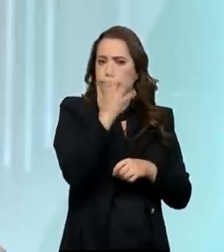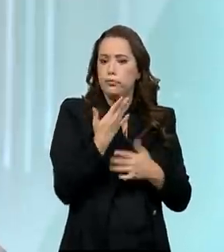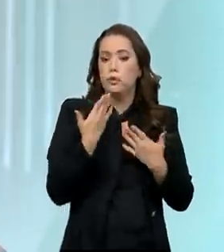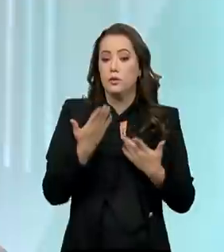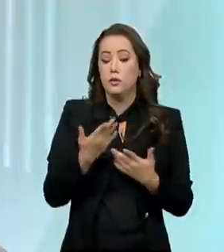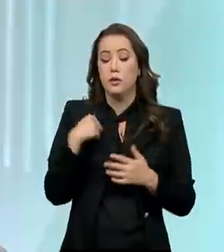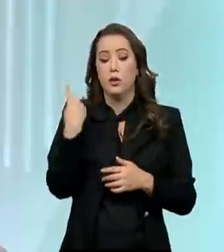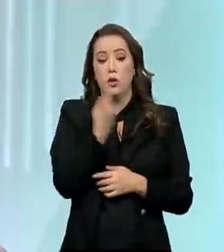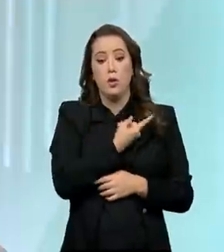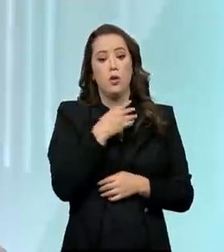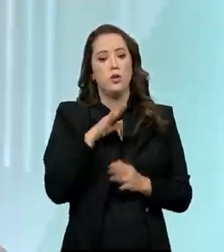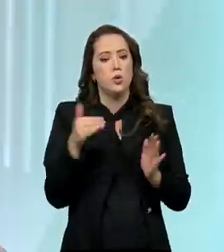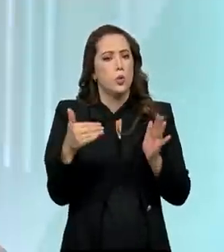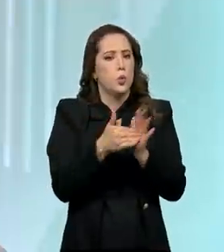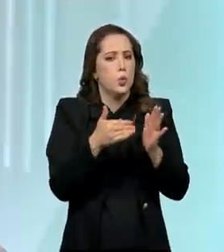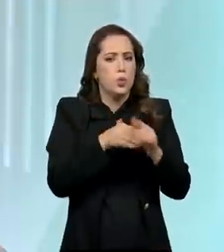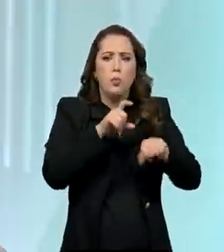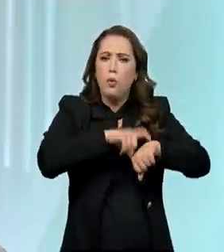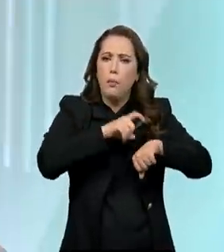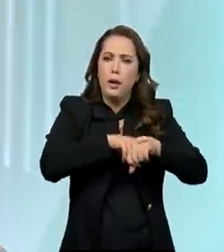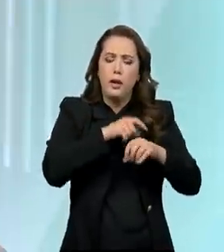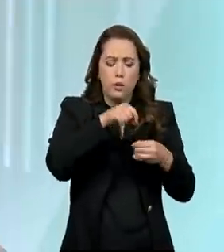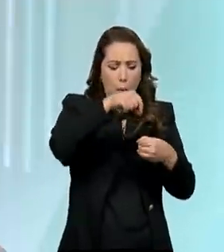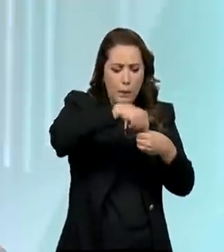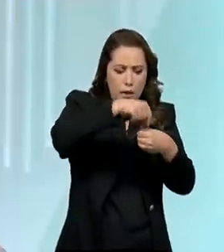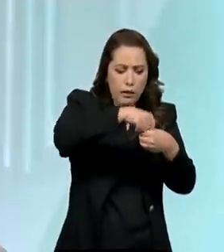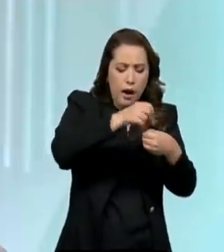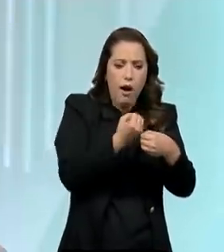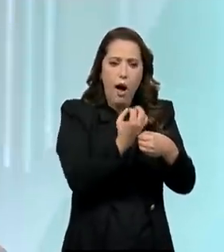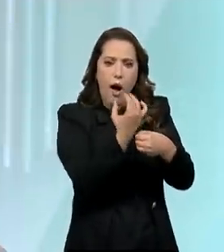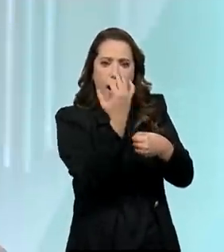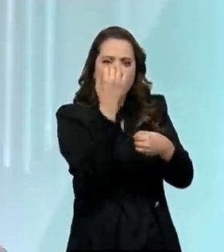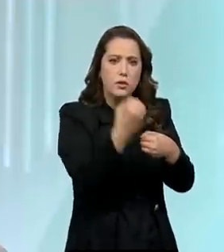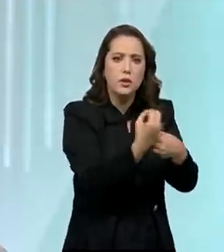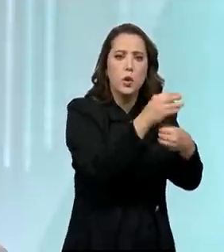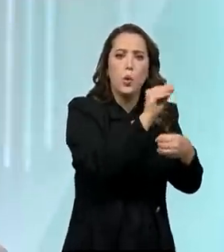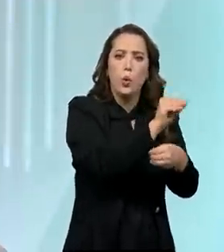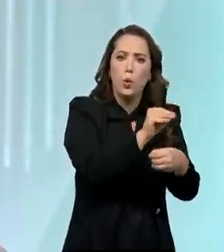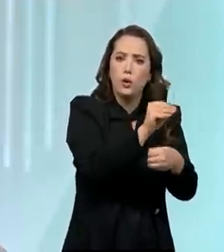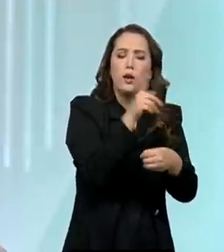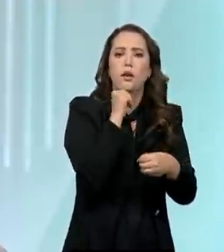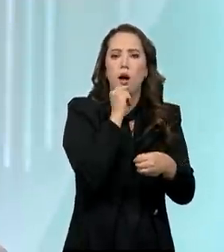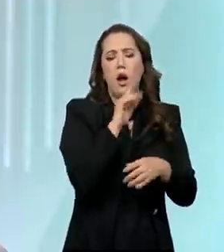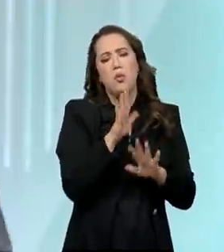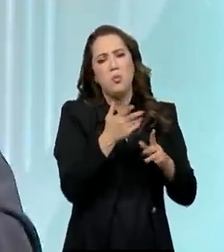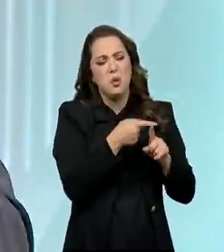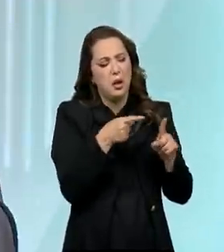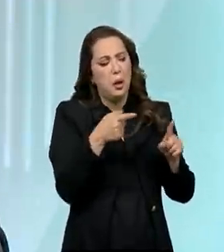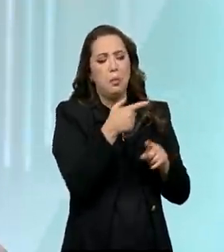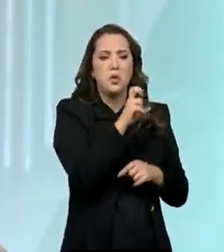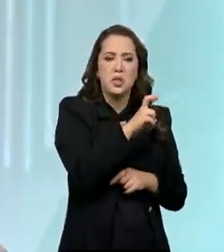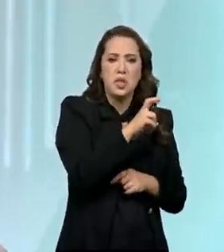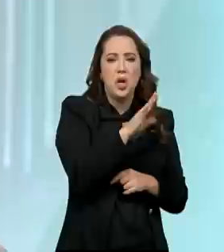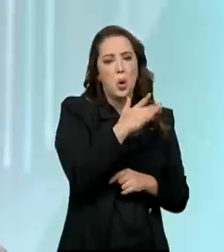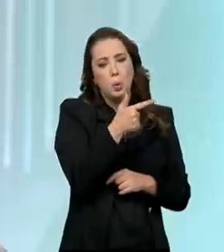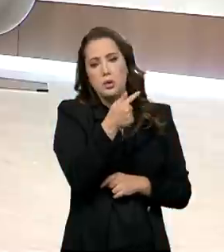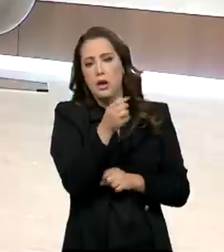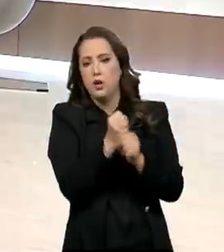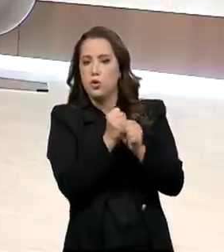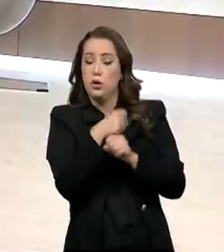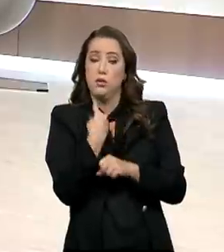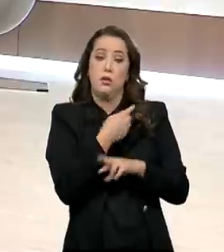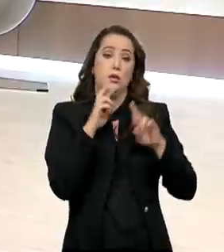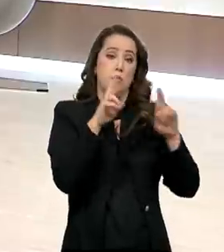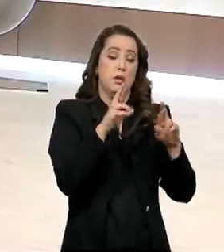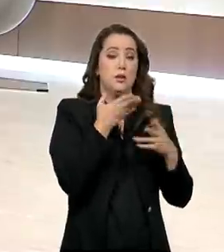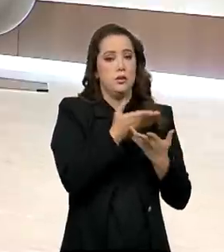milha, plantar lá as arvorezinhas, recuperar as bacias. Em geral, isso aí dura de 5 a 7 anos, então é uma estimativa que a gente passa. Mas